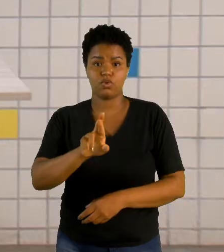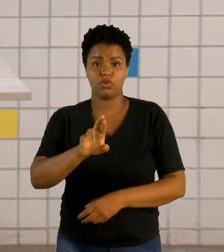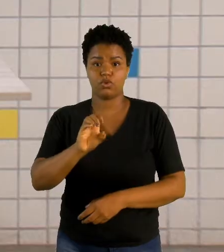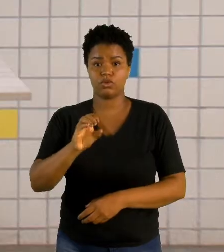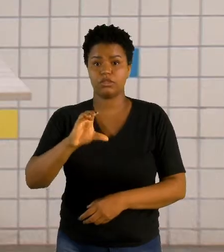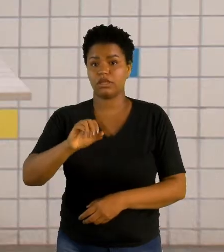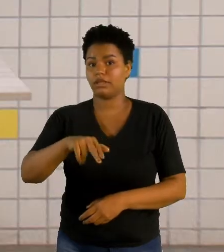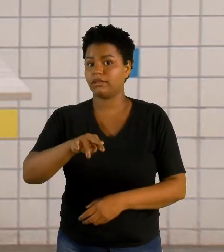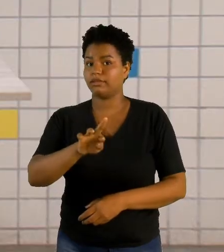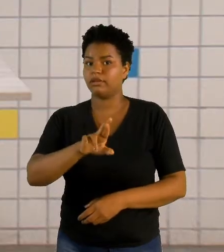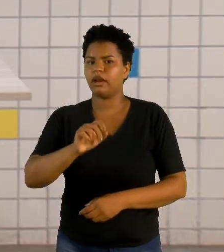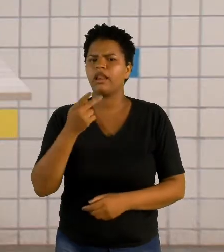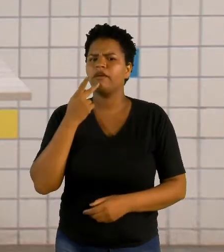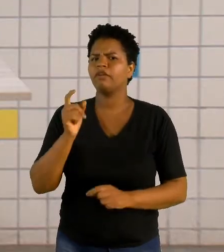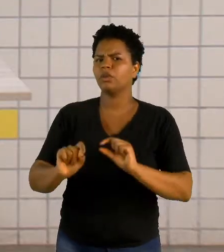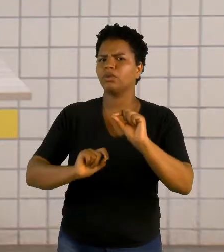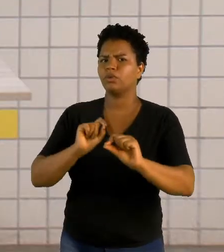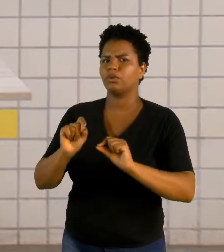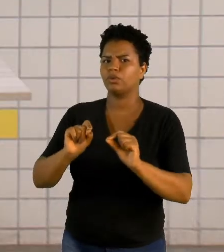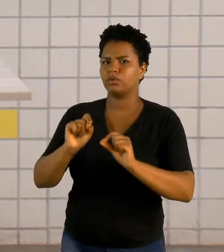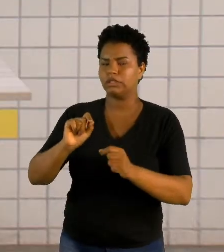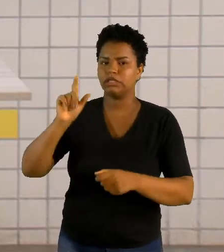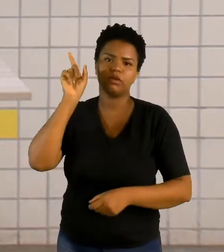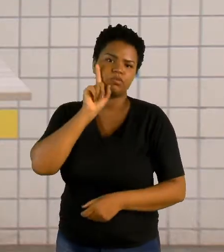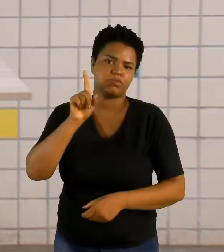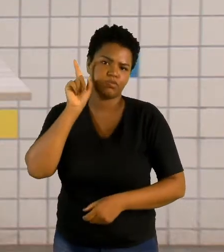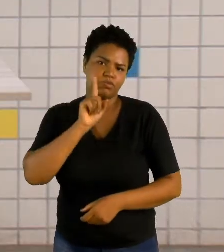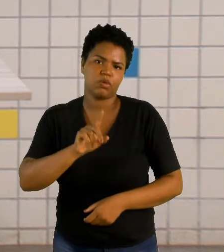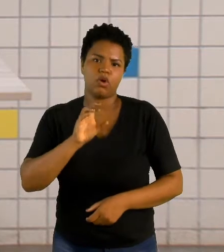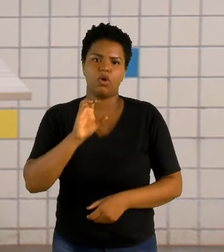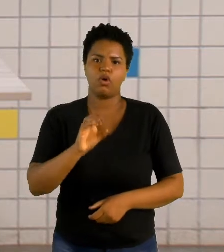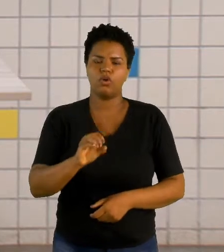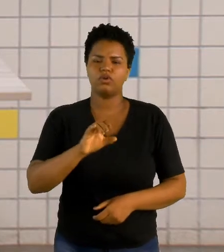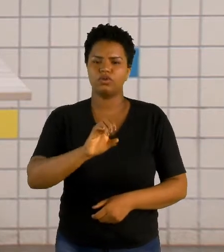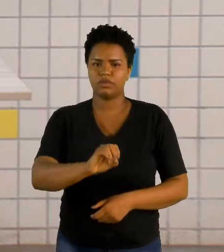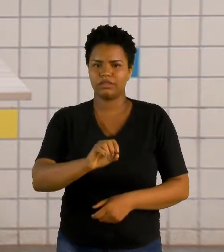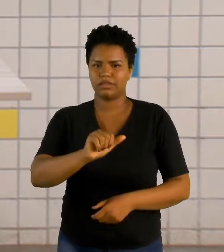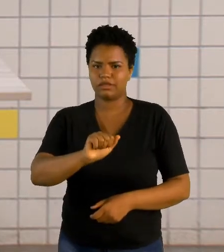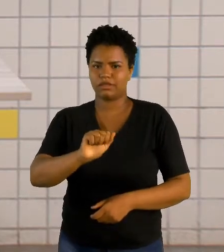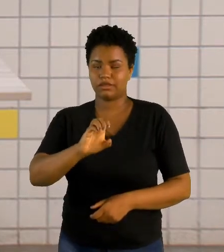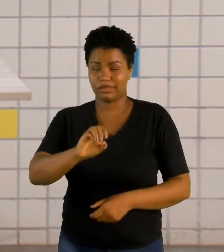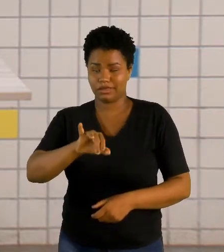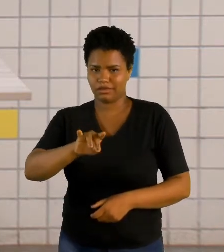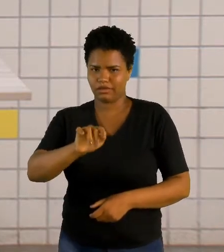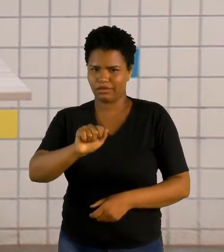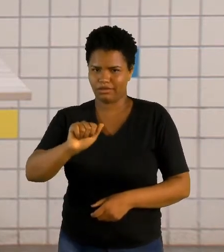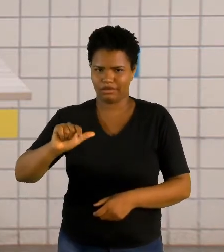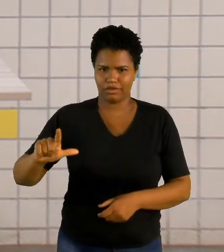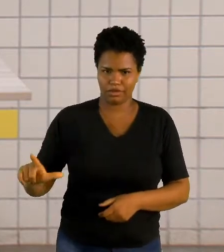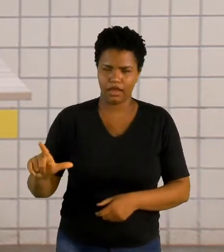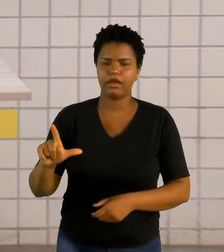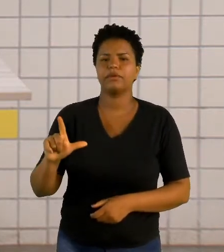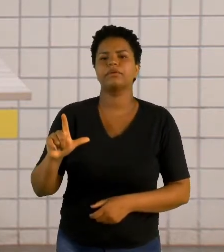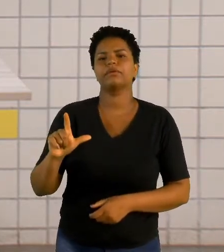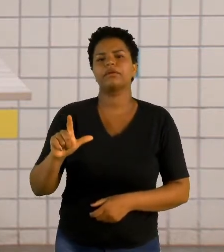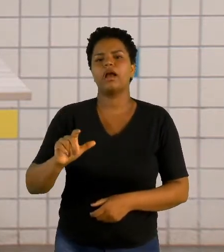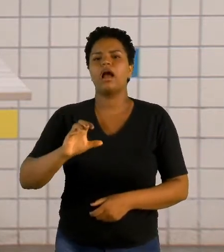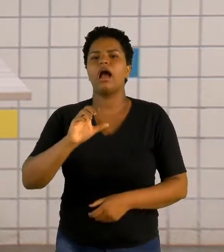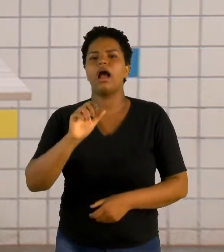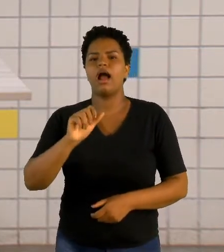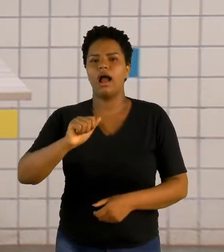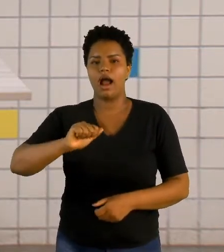diz para a gente? Diz que os Estados Unidos é ocidental, diz que o Canadá é ocidental, que a Austrália é ocidental.